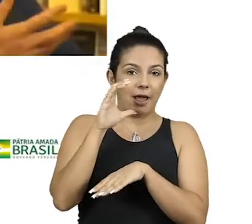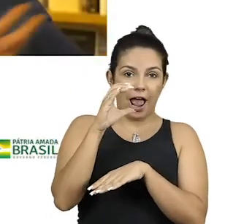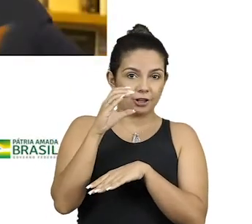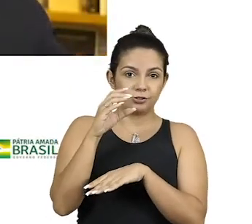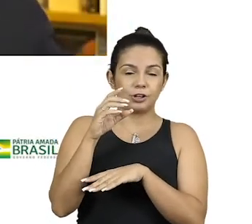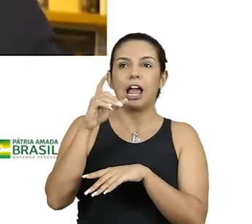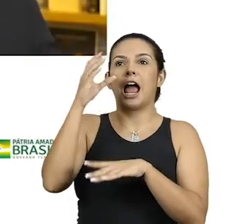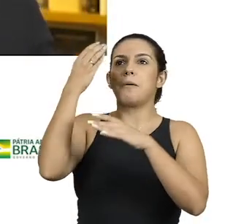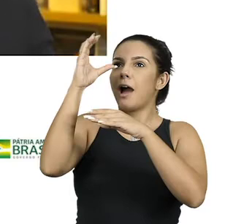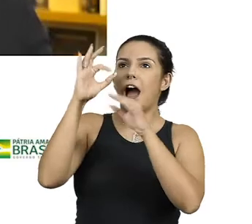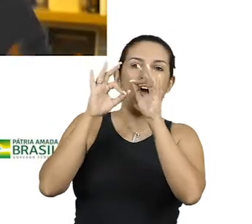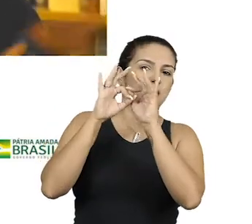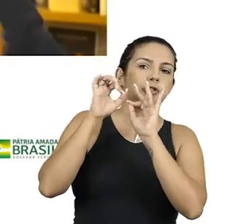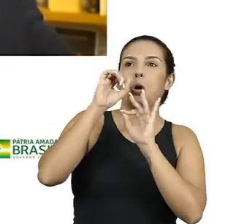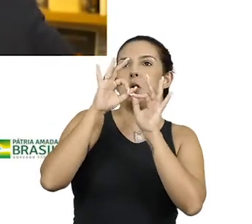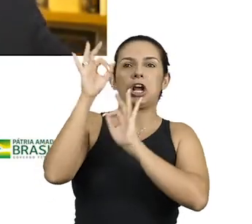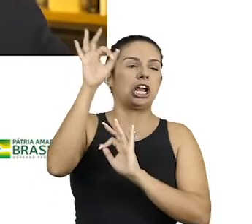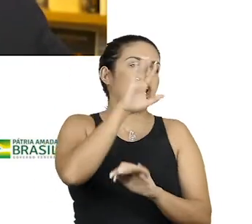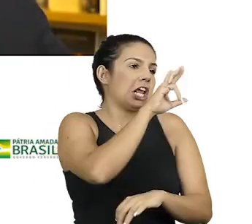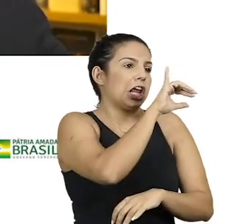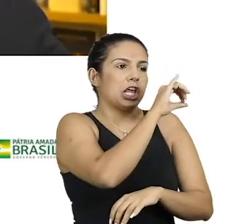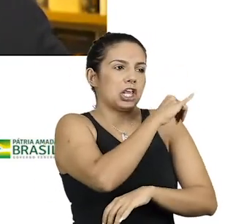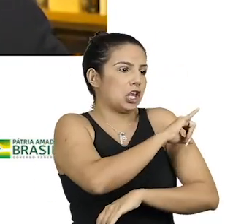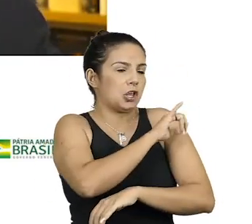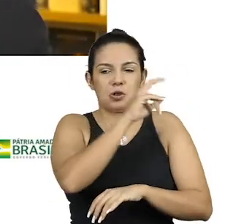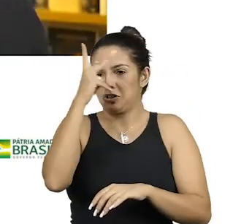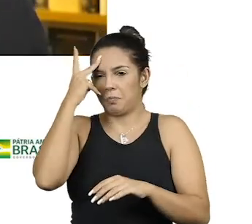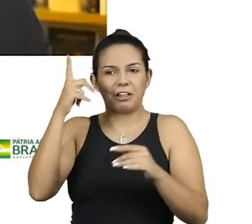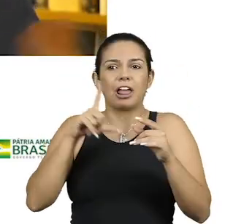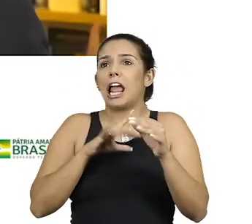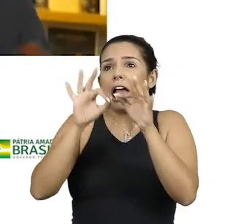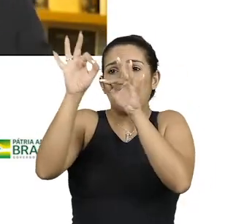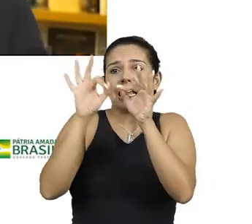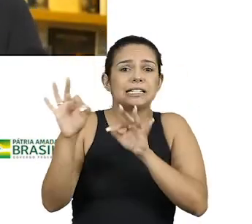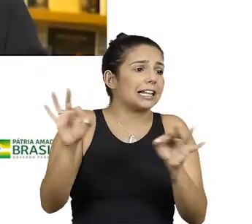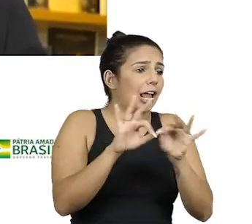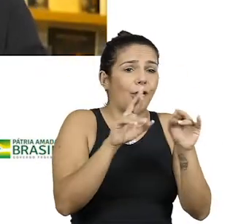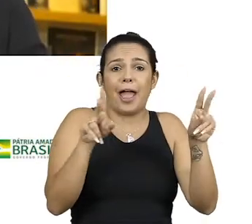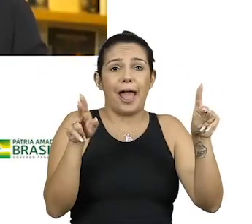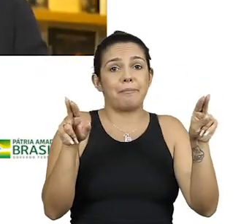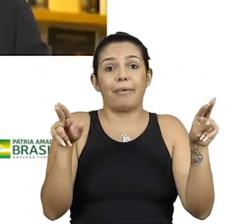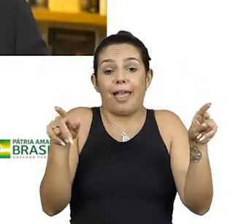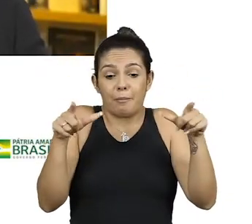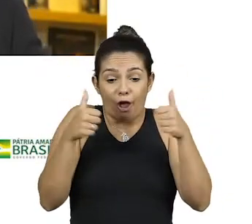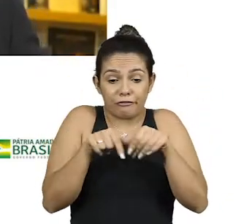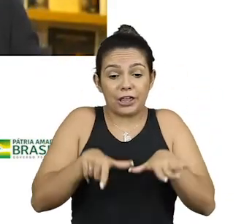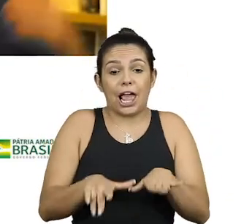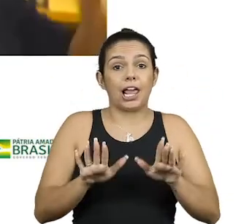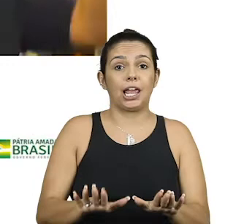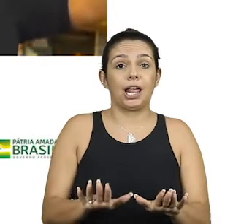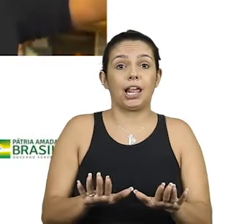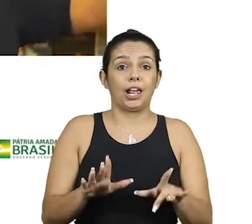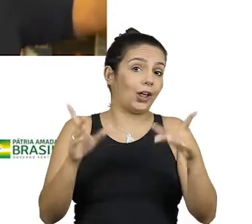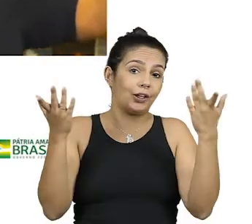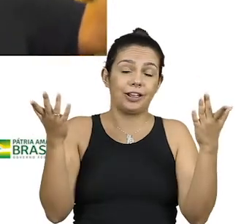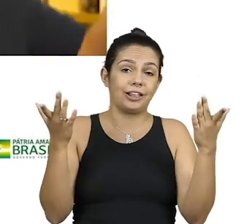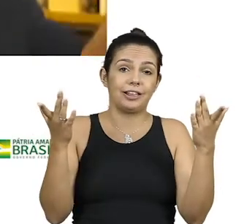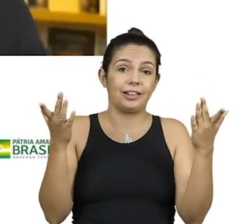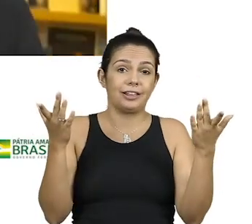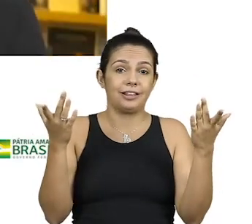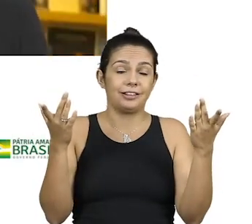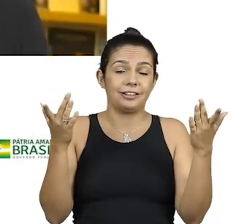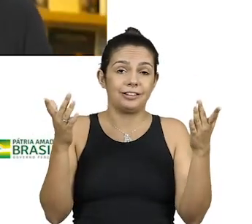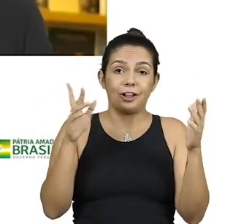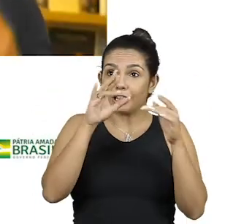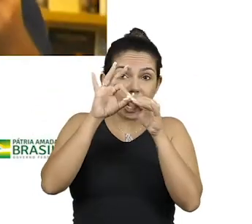Nova Iorque, Rio de Janeiro, estou em São Paulo, tem a mesma distância. O Theo e José que moram no Rio estão tão longe quanto a